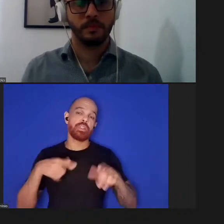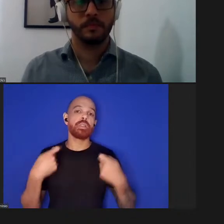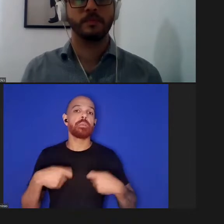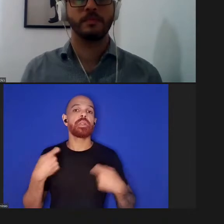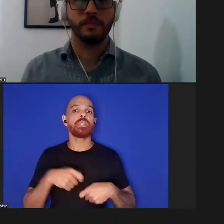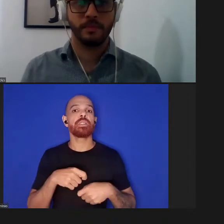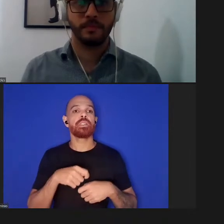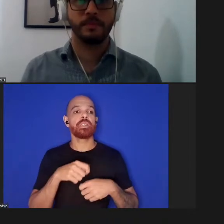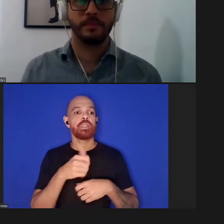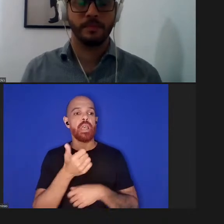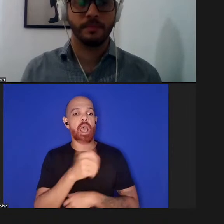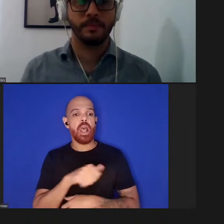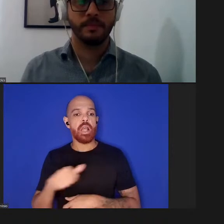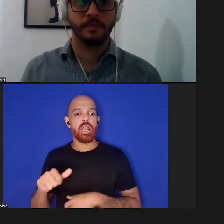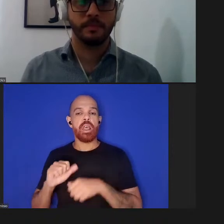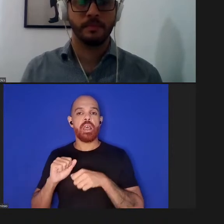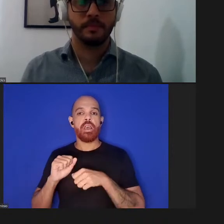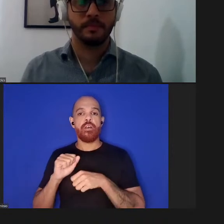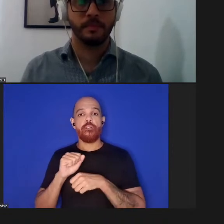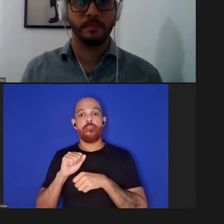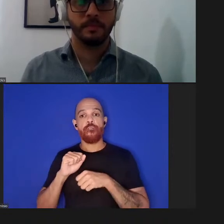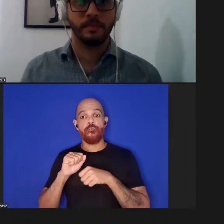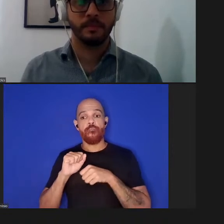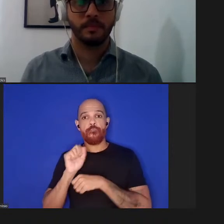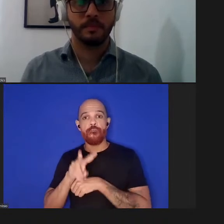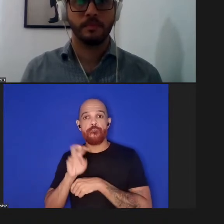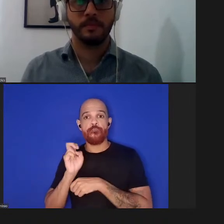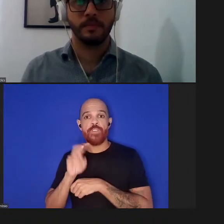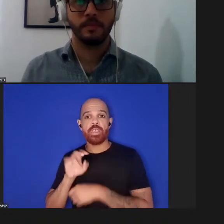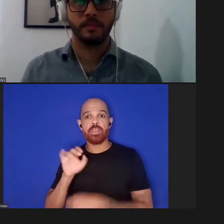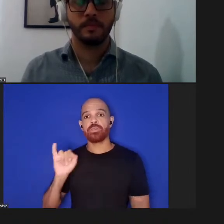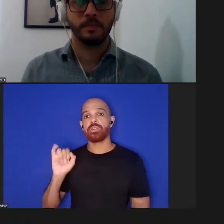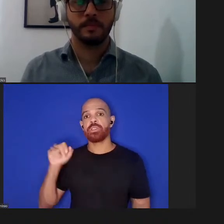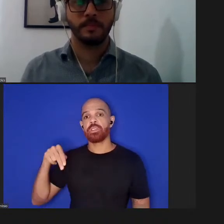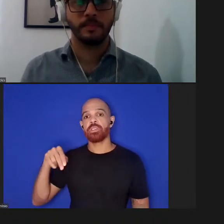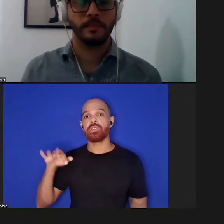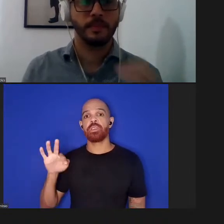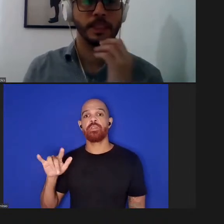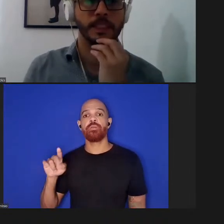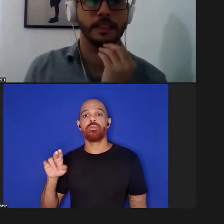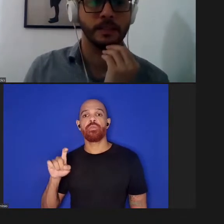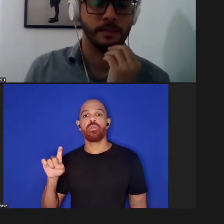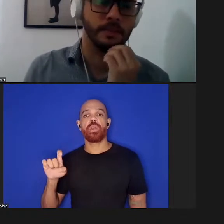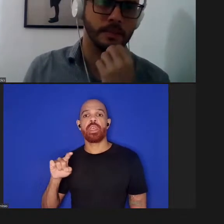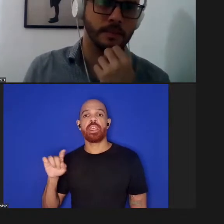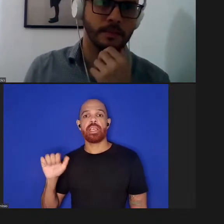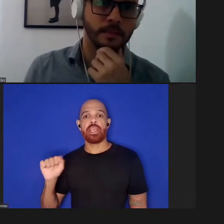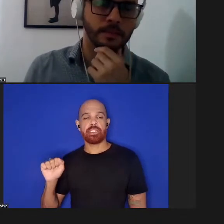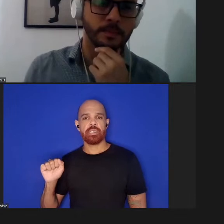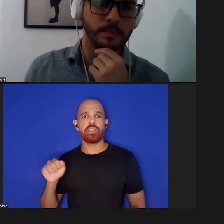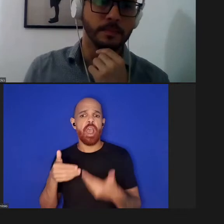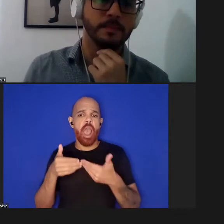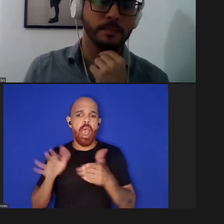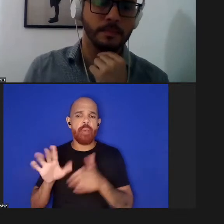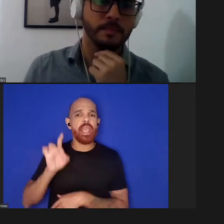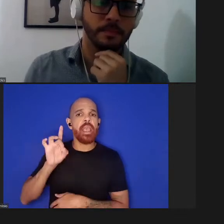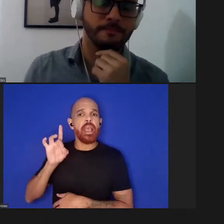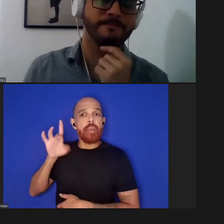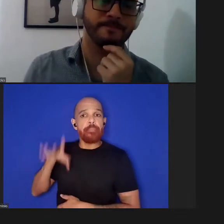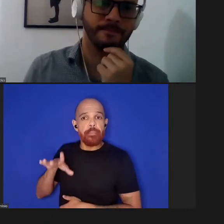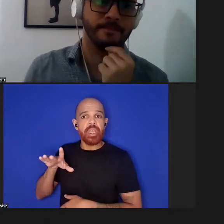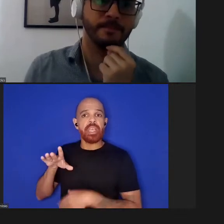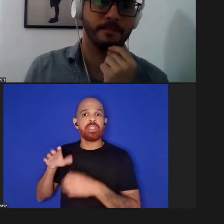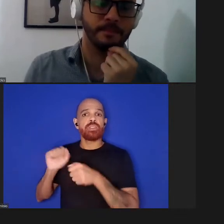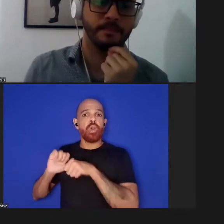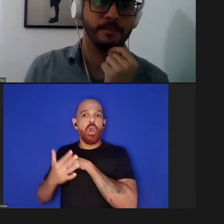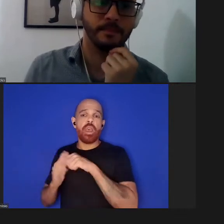em fluências para poder então fazer uma comparação e assim por diante então abrir apenas o coronavírus foi uma coisa muito limitada mas